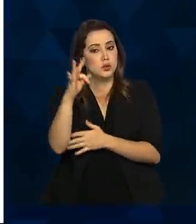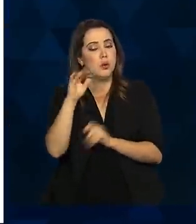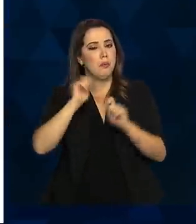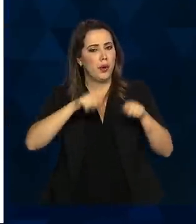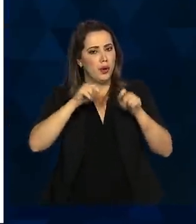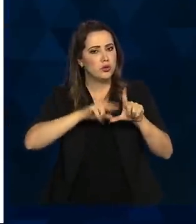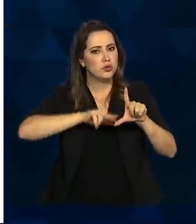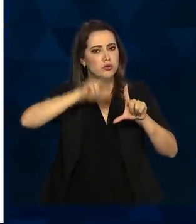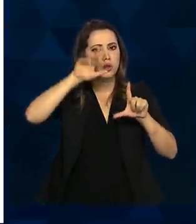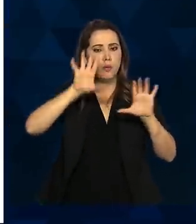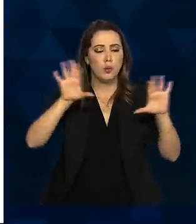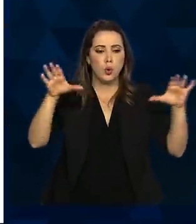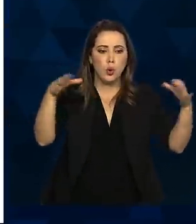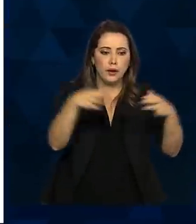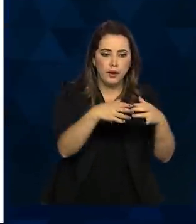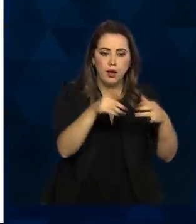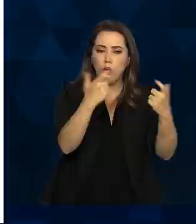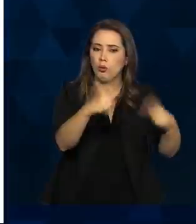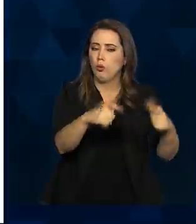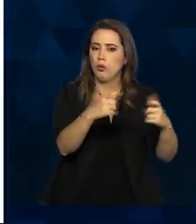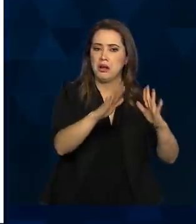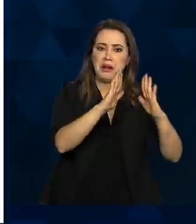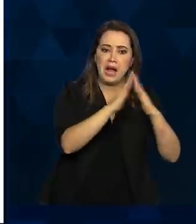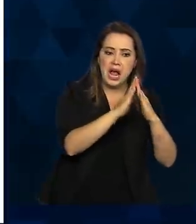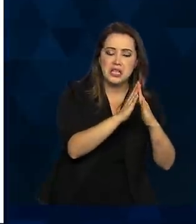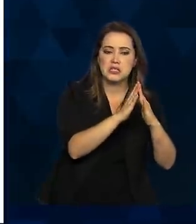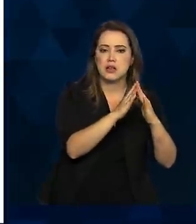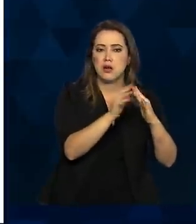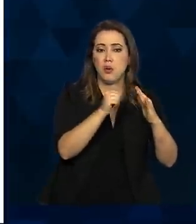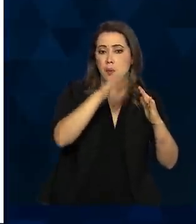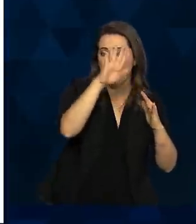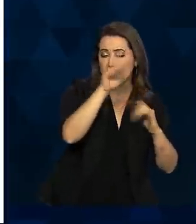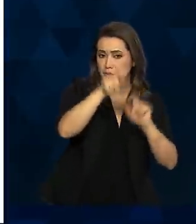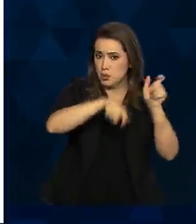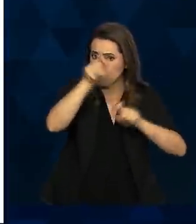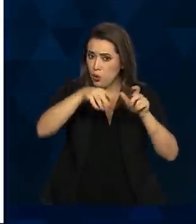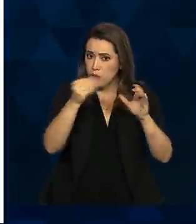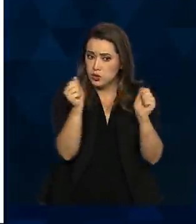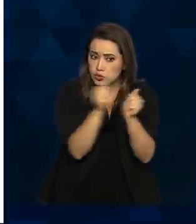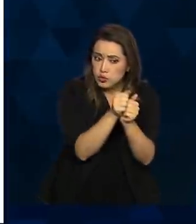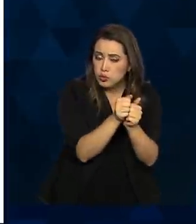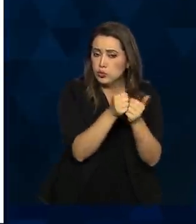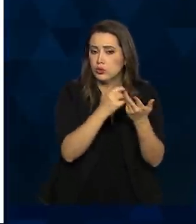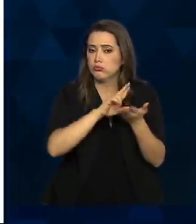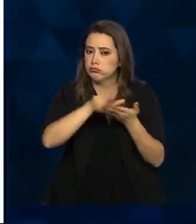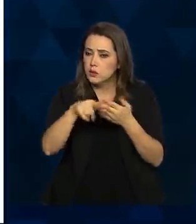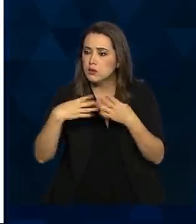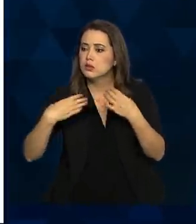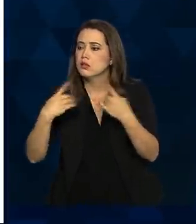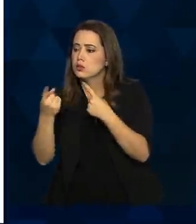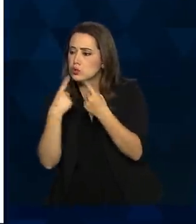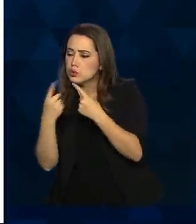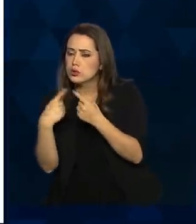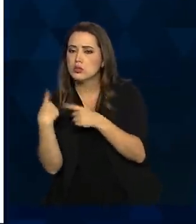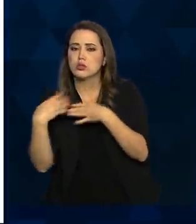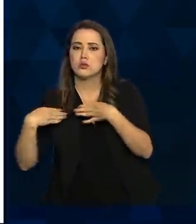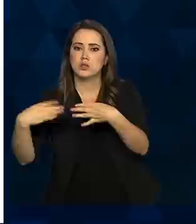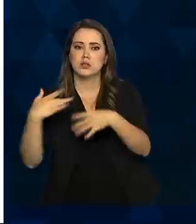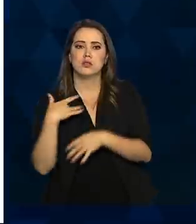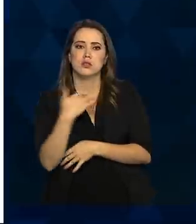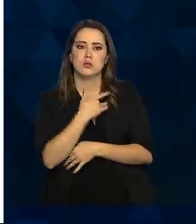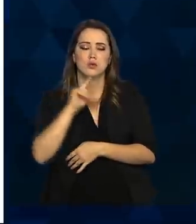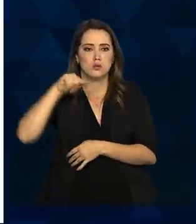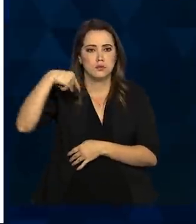variação por aglomeração na casa, tem uma série de variáveis que nós discutimos com o Ministério da Saúde para análises futuras,